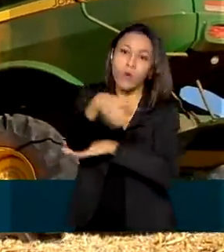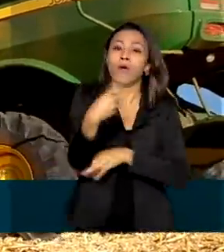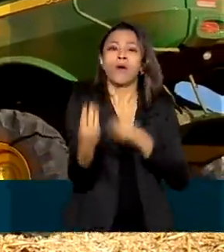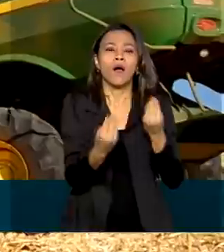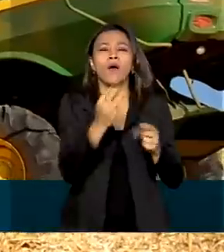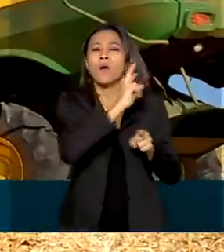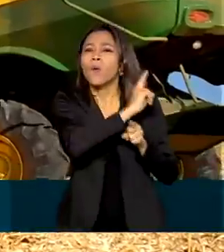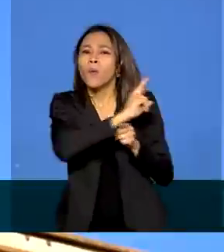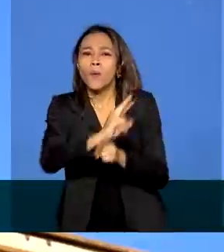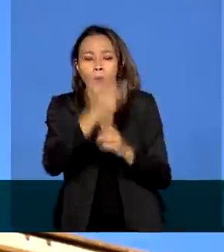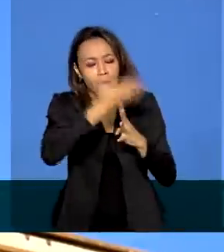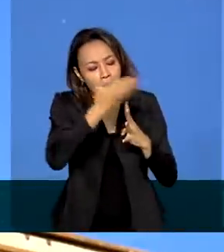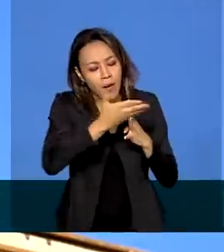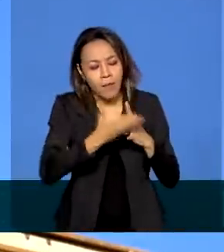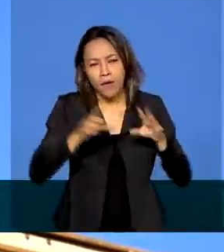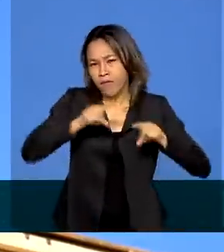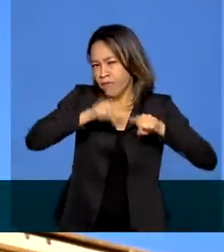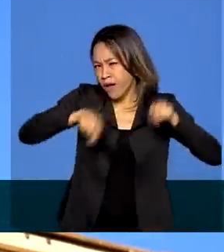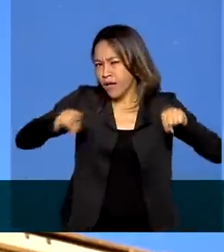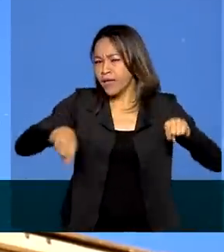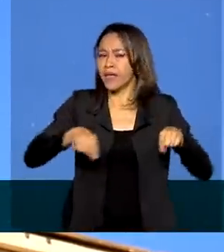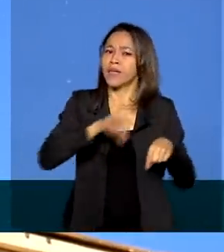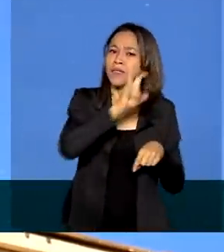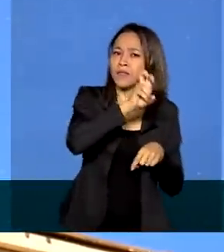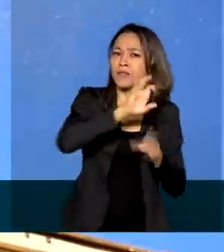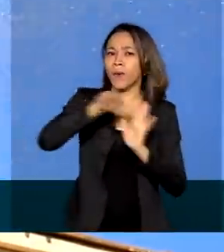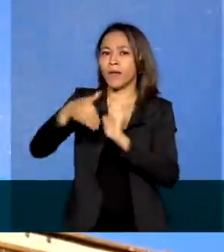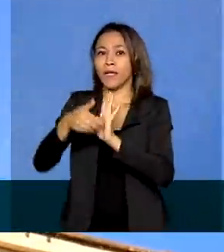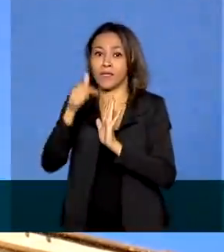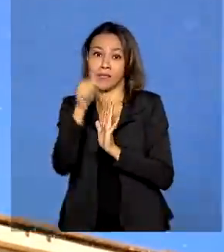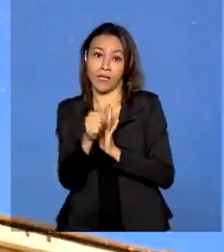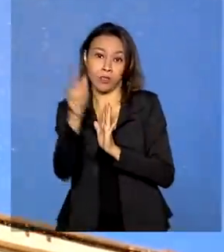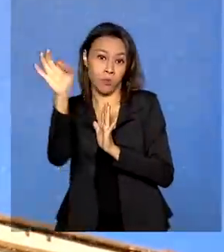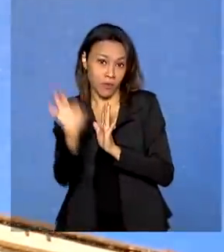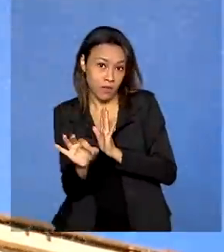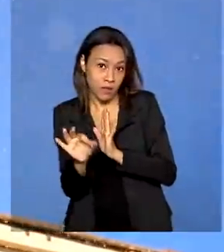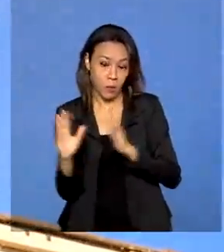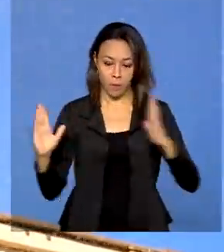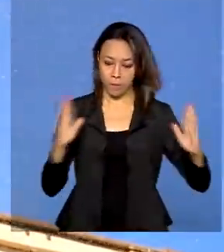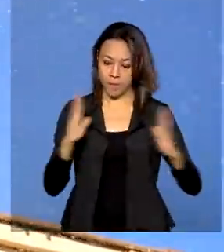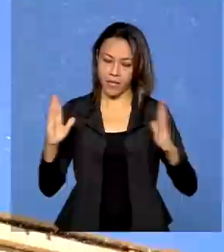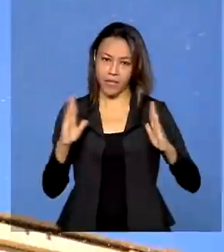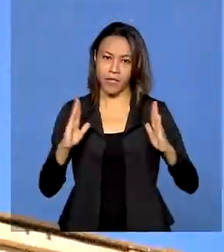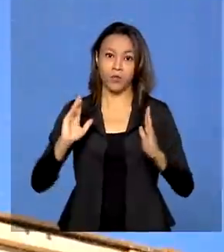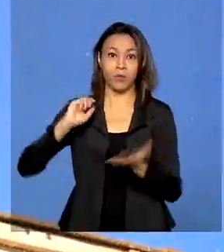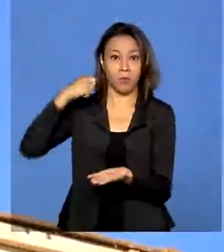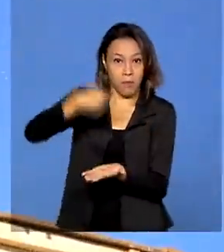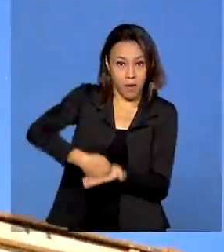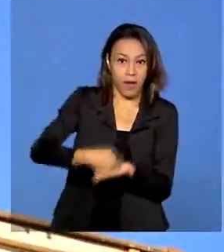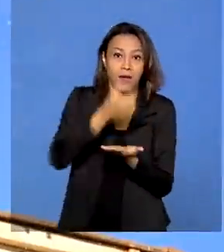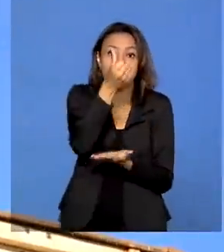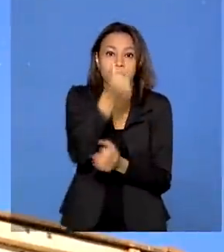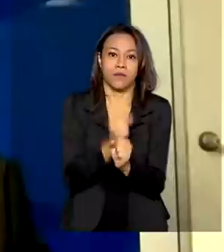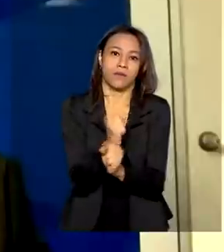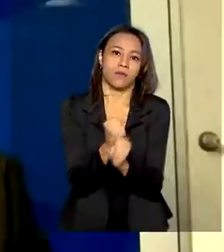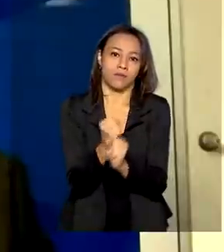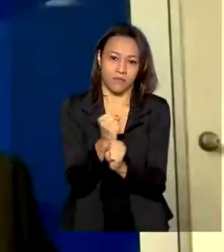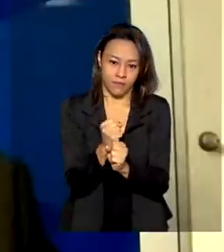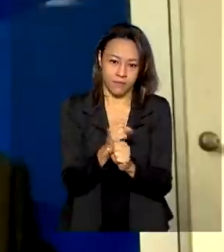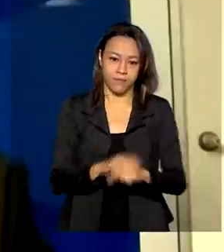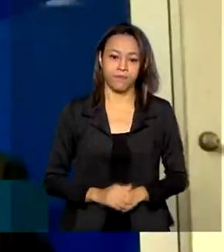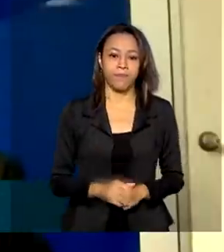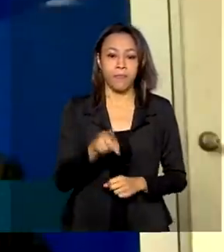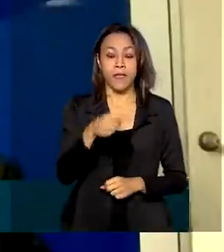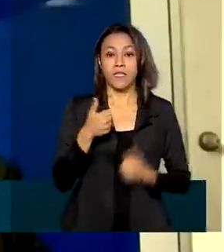variam entre 5% e 7,5%, com prazo de até seis anos para quitação. Um